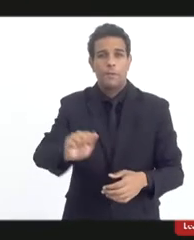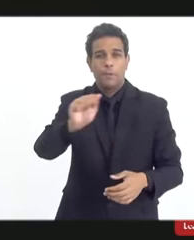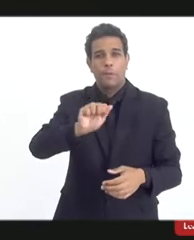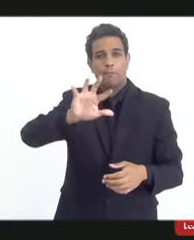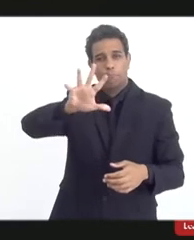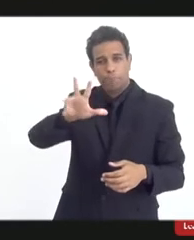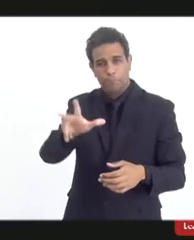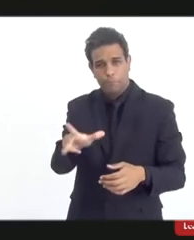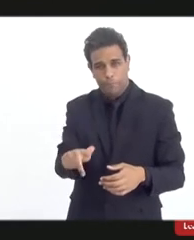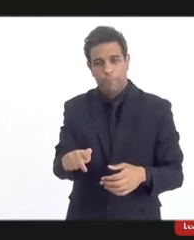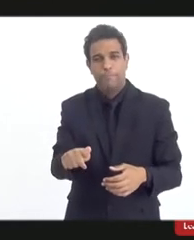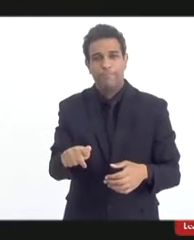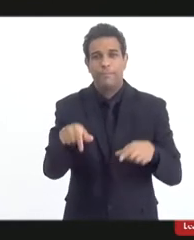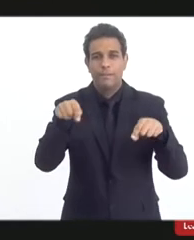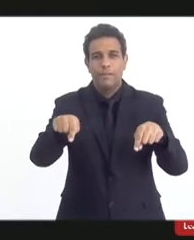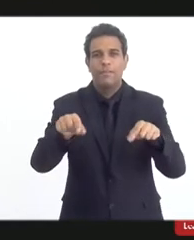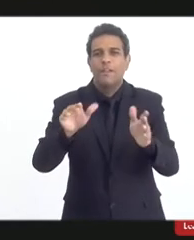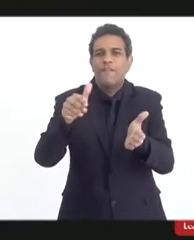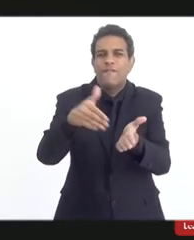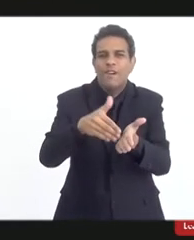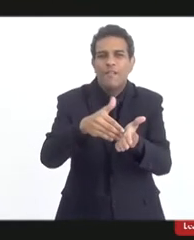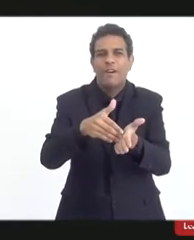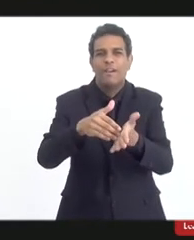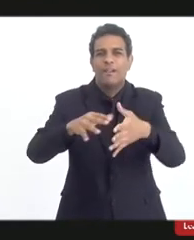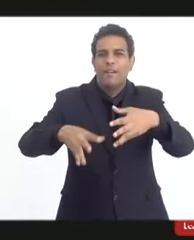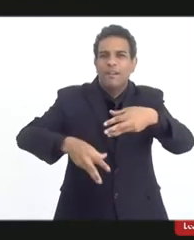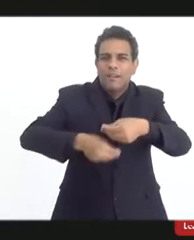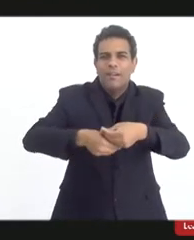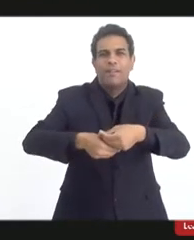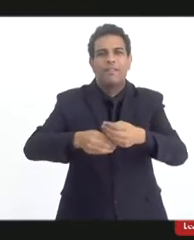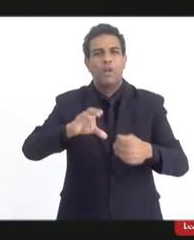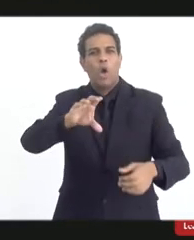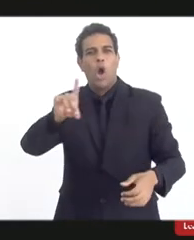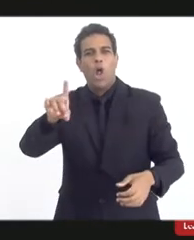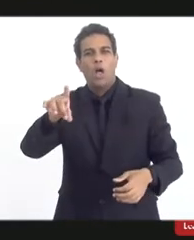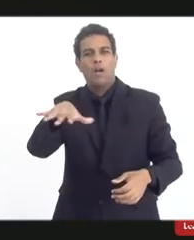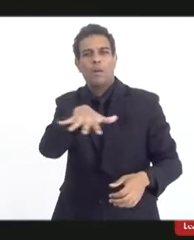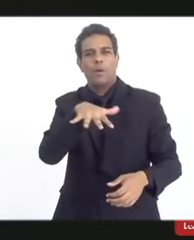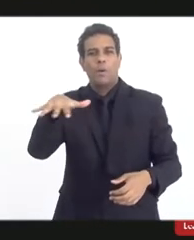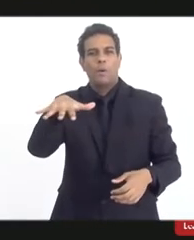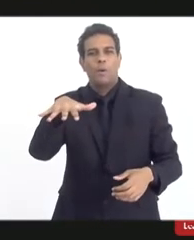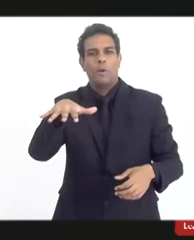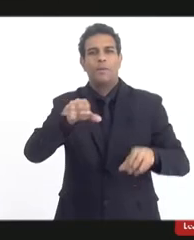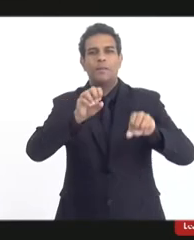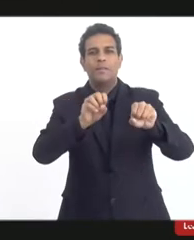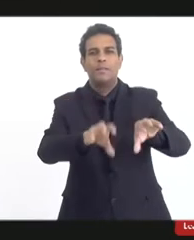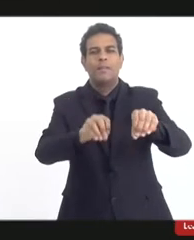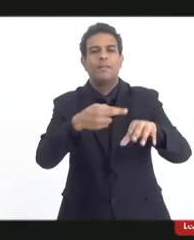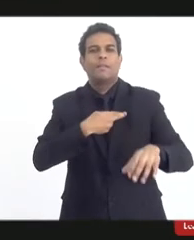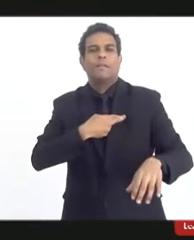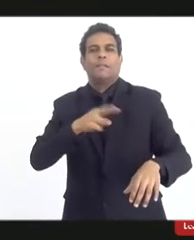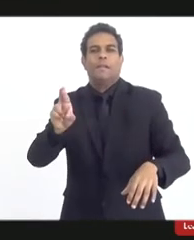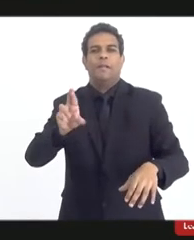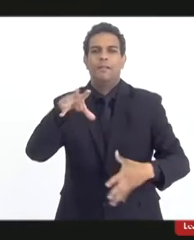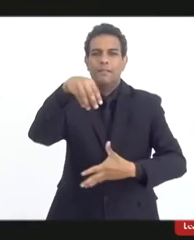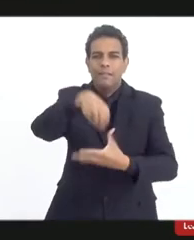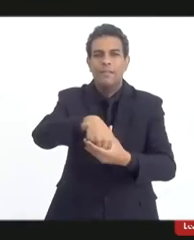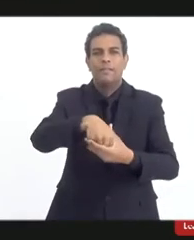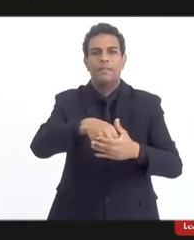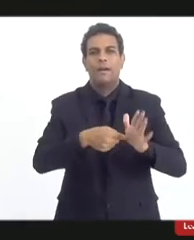-Saquá, e ao final, então, para a coordenadora de ensino religioso, que nesse ato representa